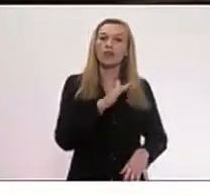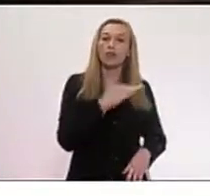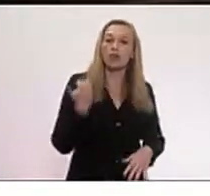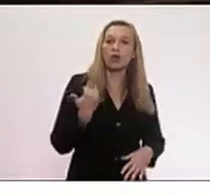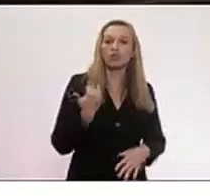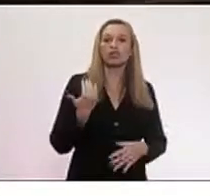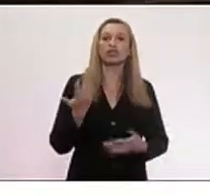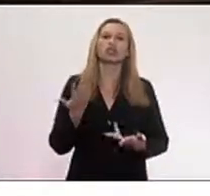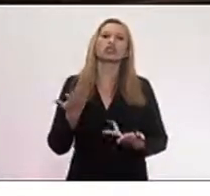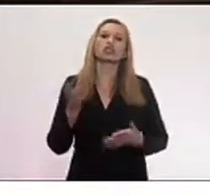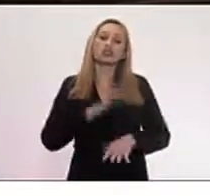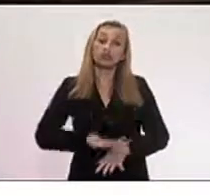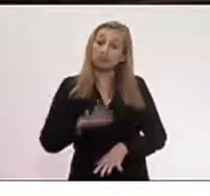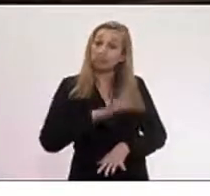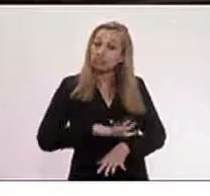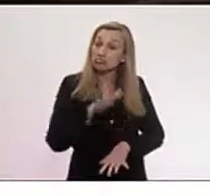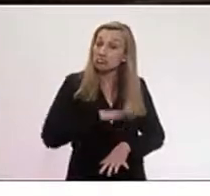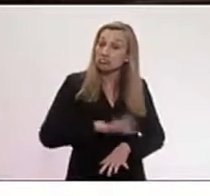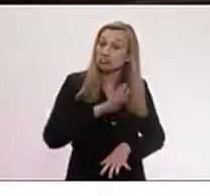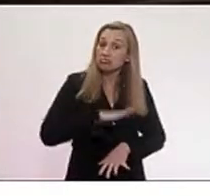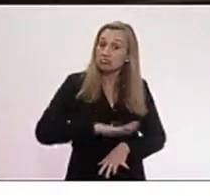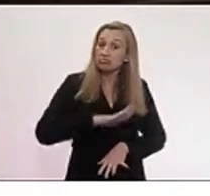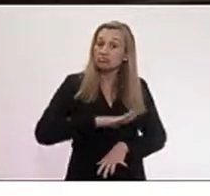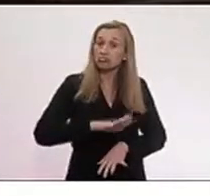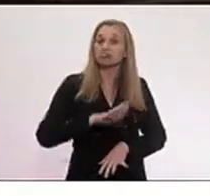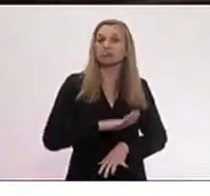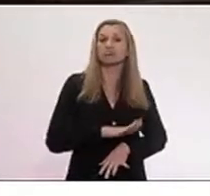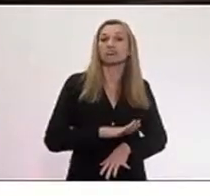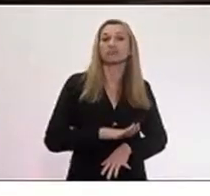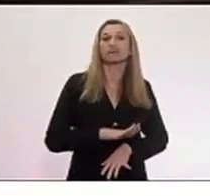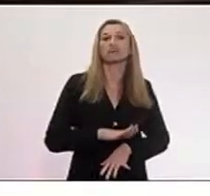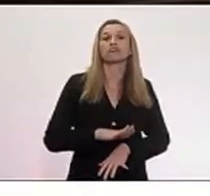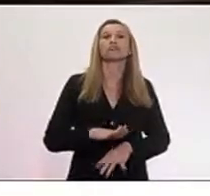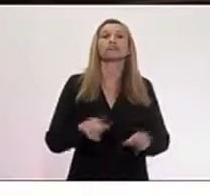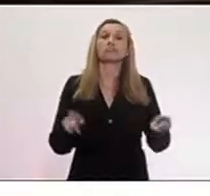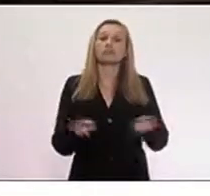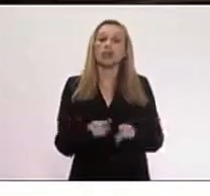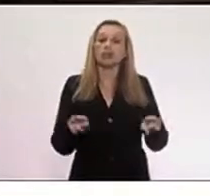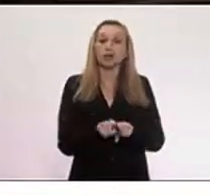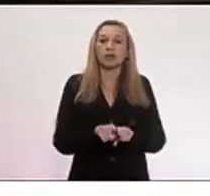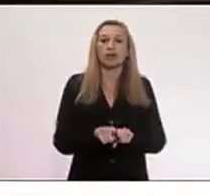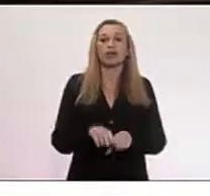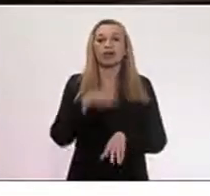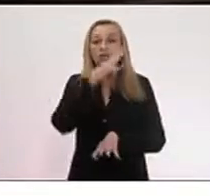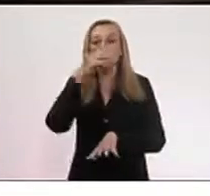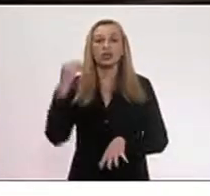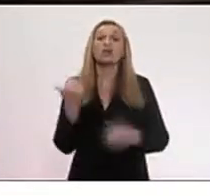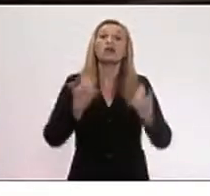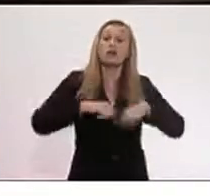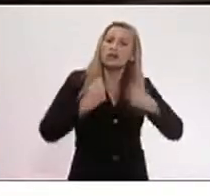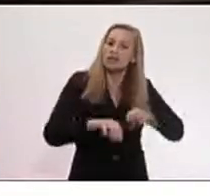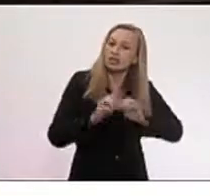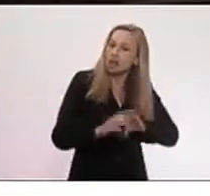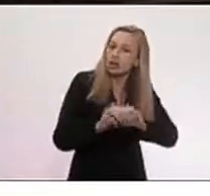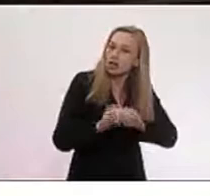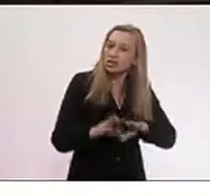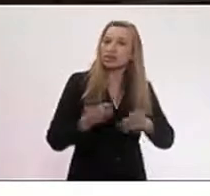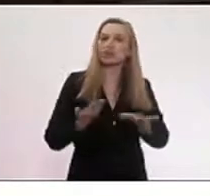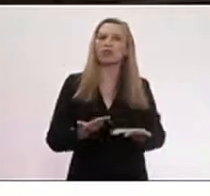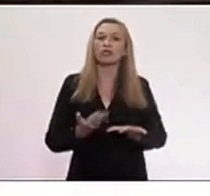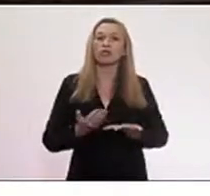e adolescentes. algo que é fundamental e o quanto que a gente precisa da educação como algo